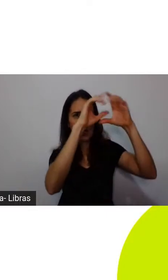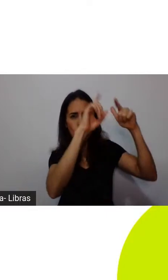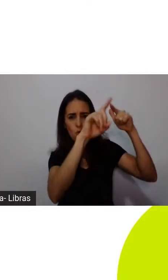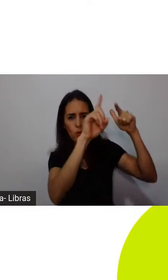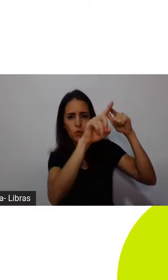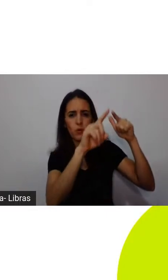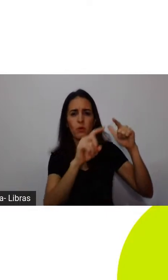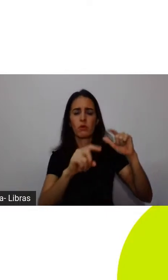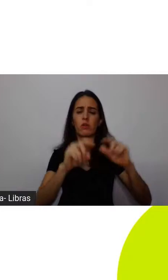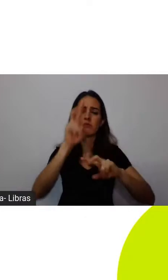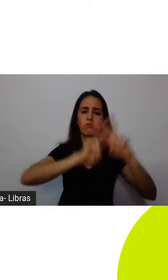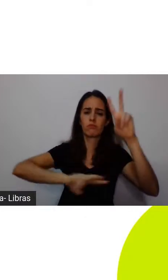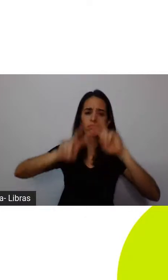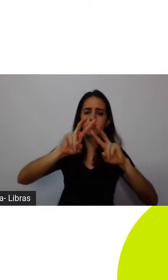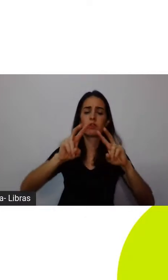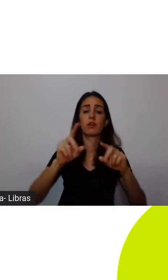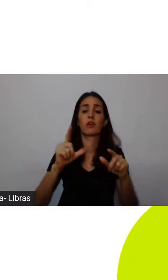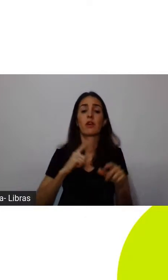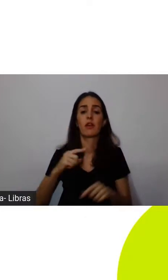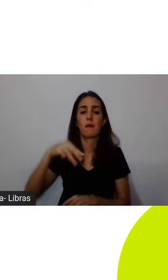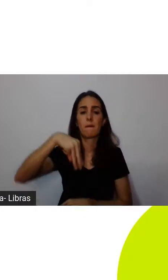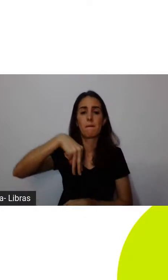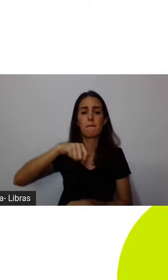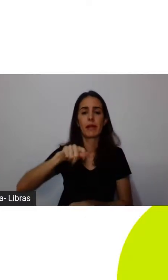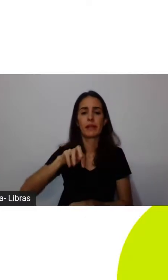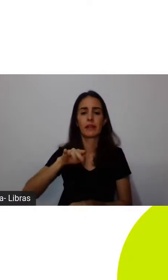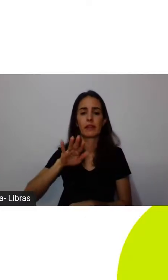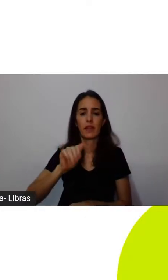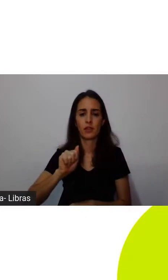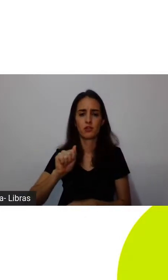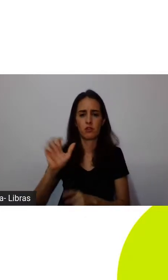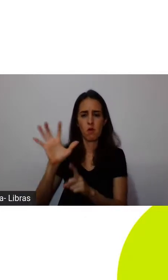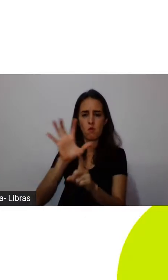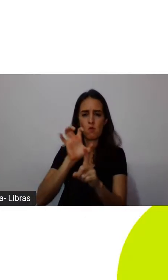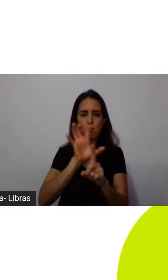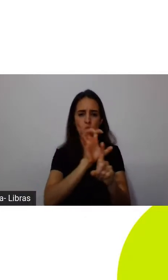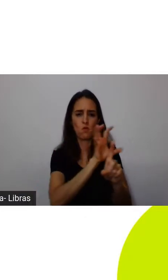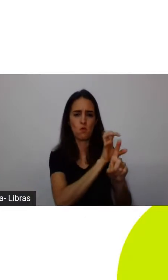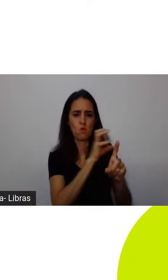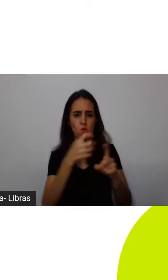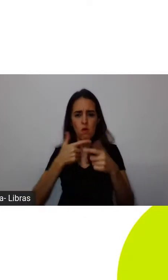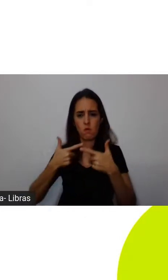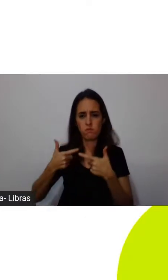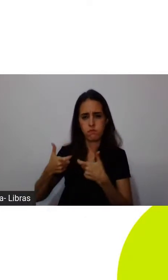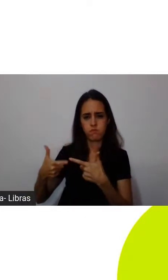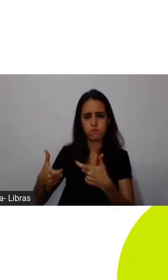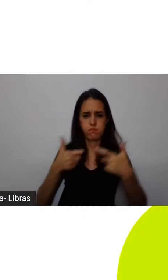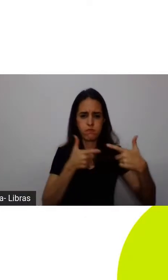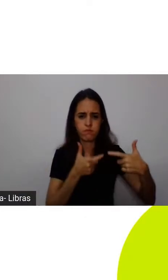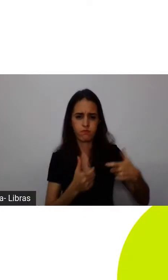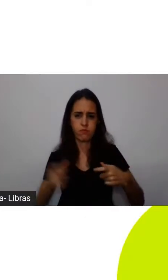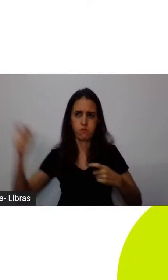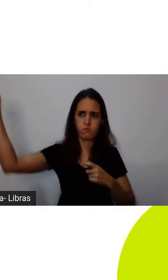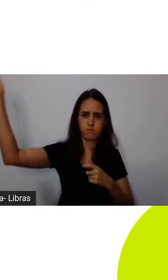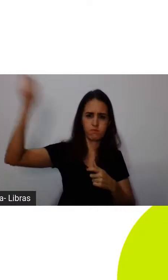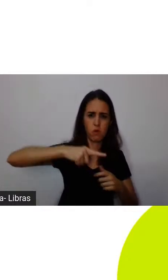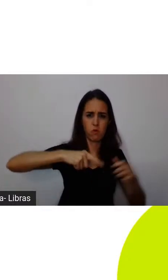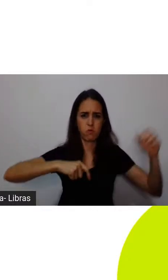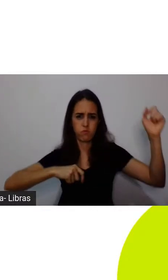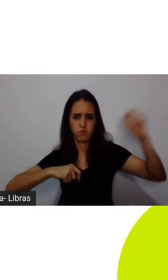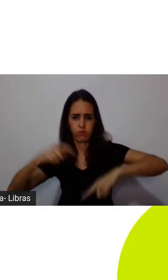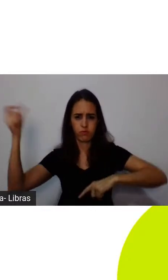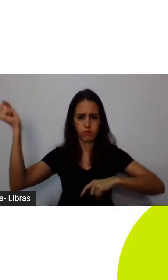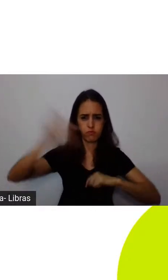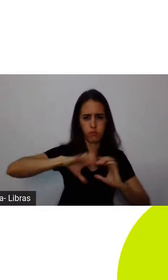magnéticas a reversão magnética dos polos centenas de milhares de anos de bombardeio por cometas e asteroides e meteoros